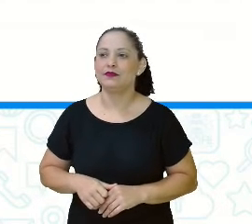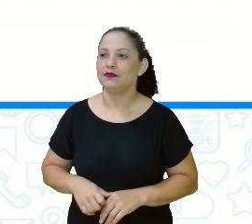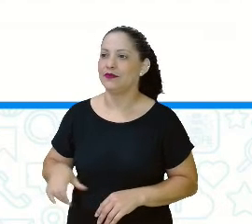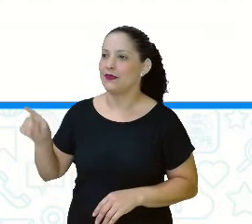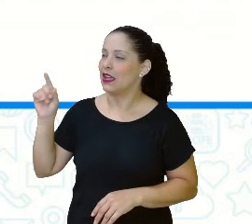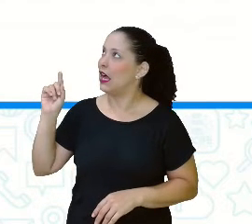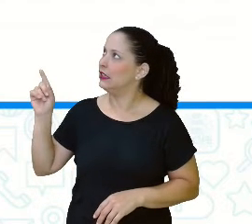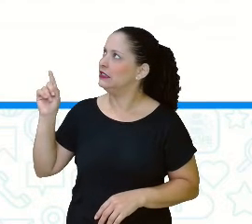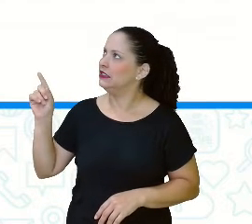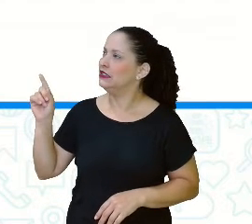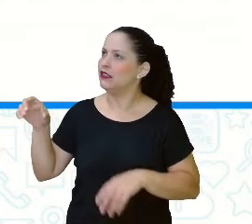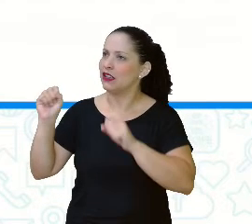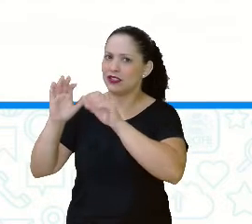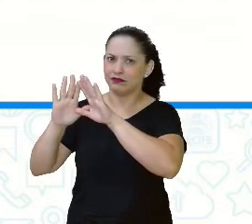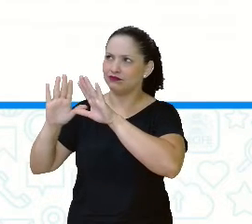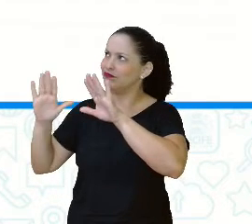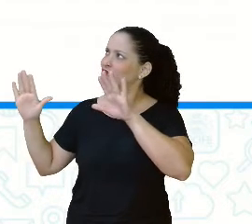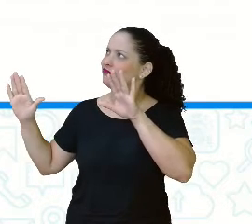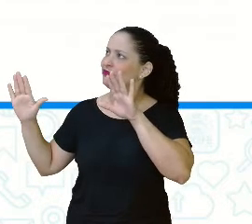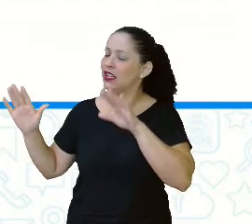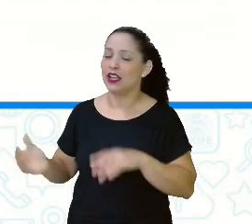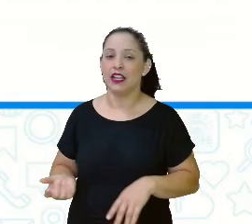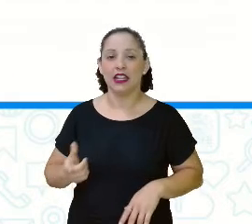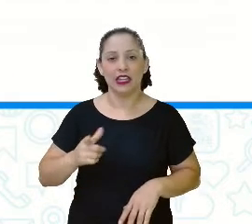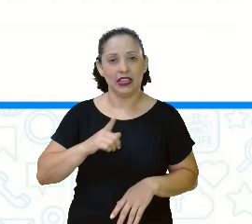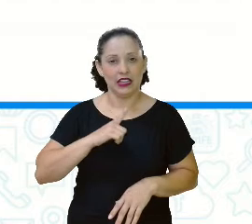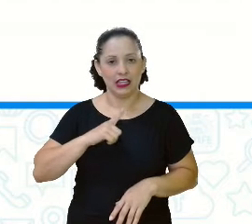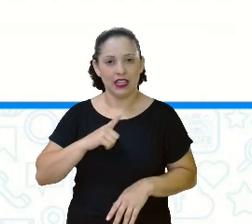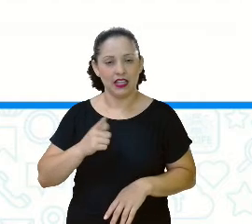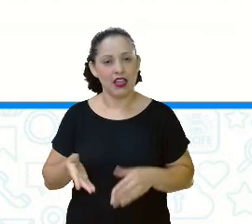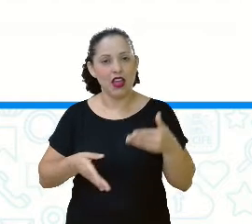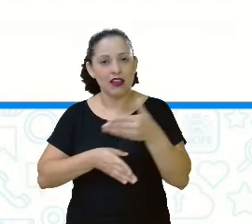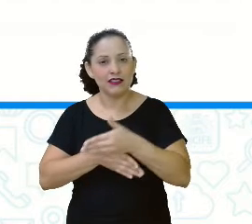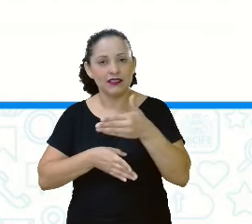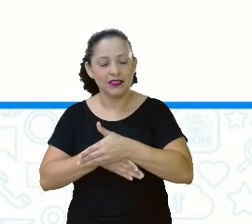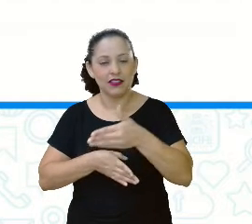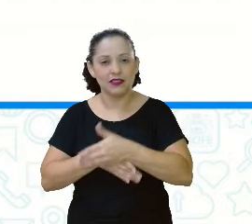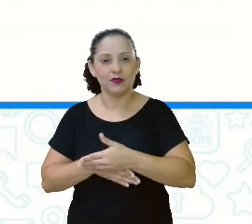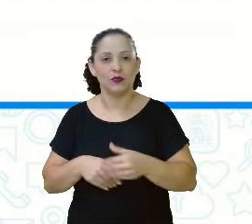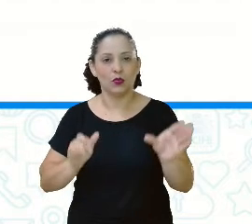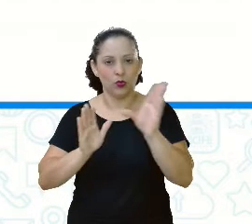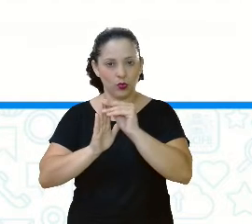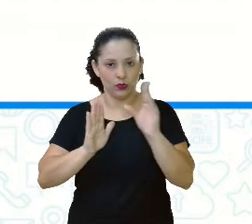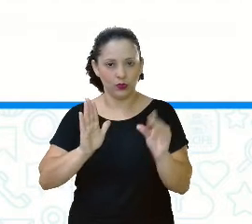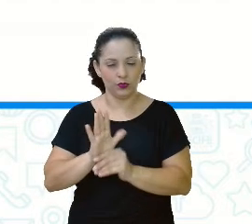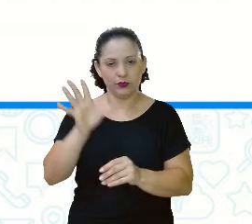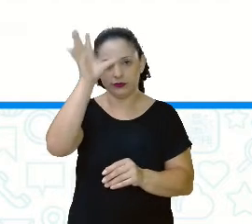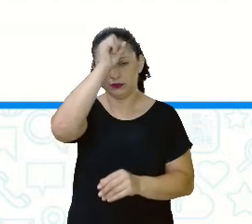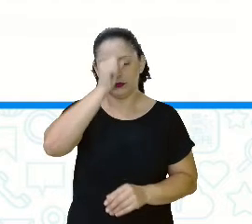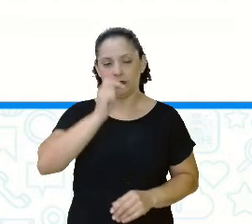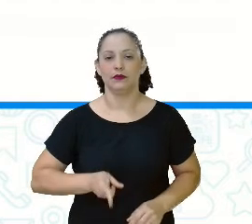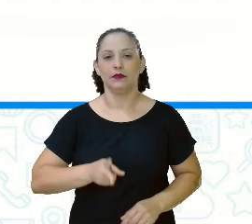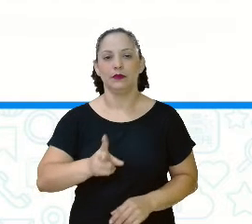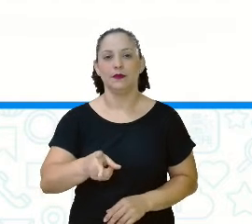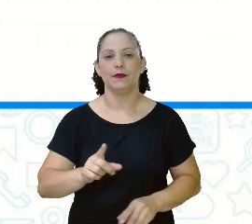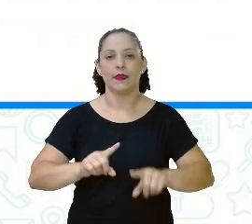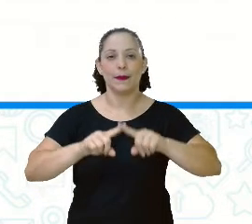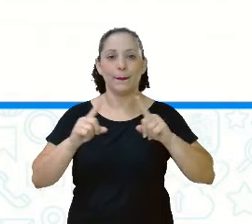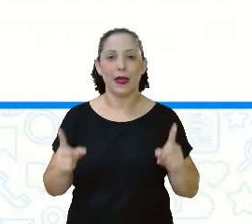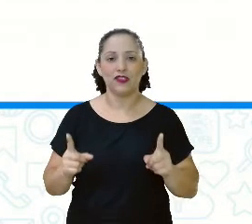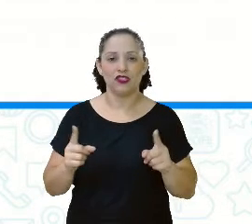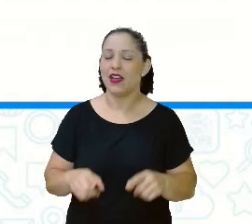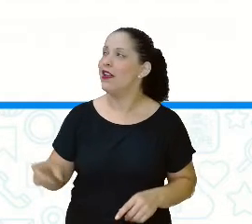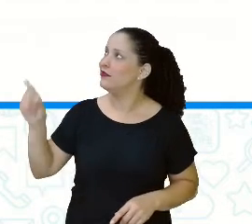Essa imagem eu trouxe. Vocês vão ter acesso a ela também no Matéria do Aprender Sempre. Mas, na maioria dos dicionários, vem assim.